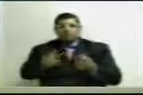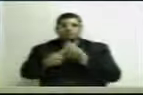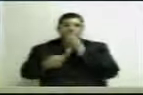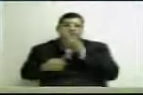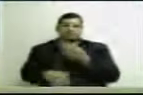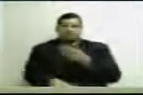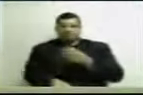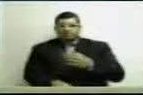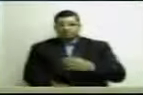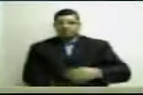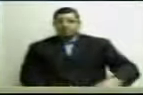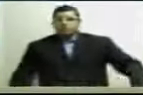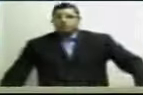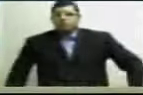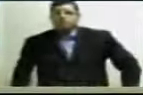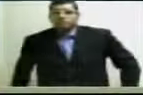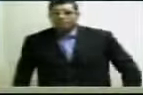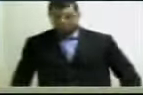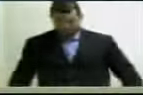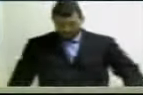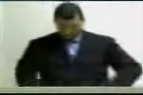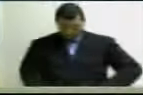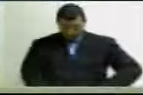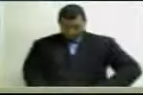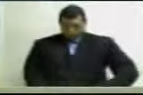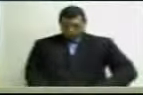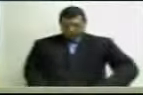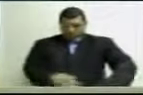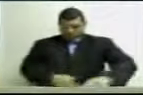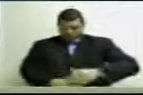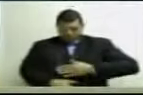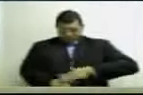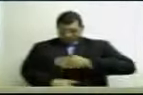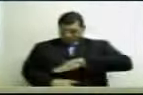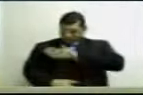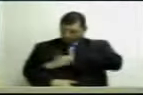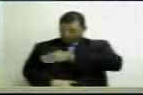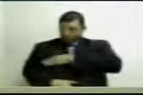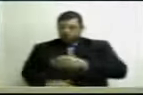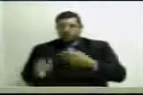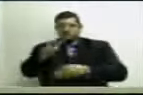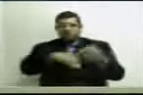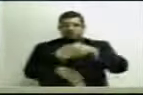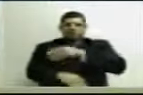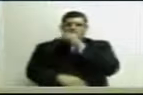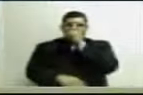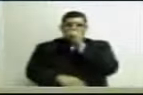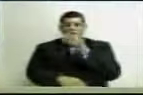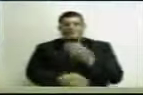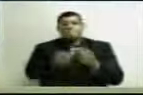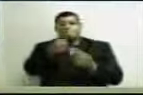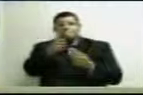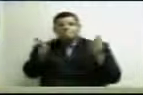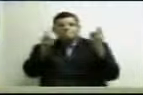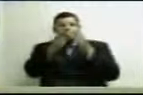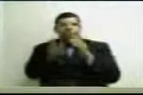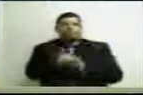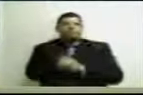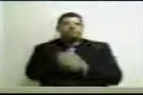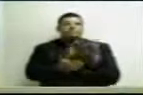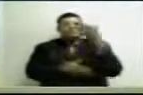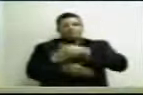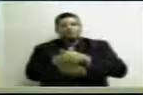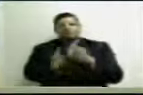lucro. Limite de 30% do atacadista para o varejista, de um limite um pouco menor,